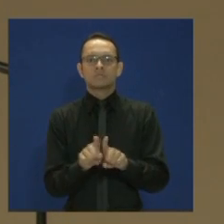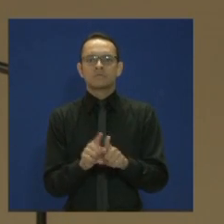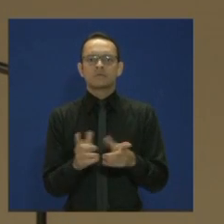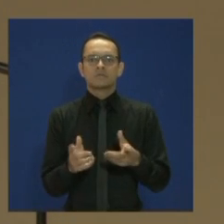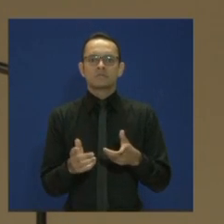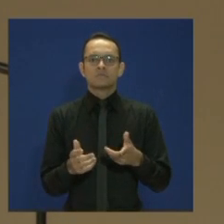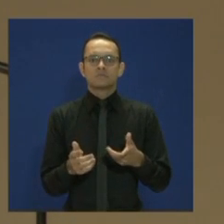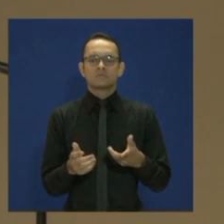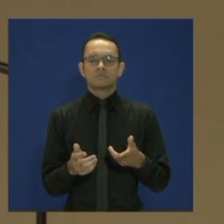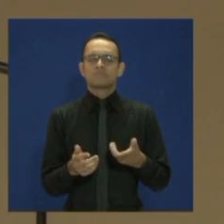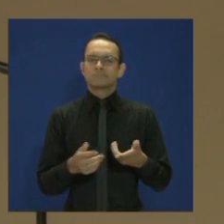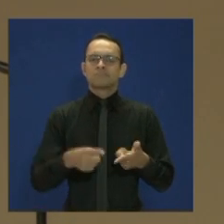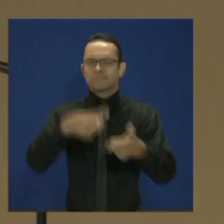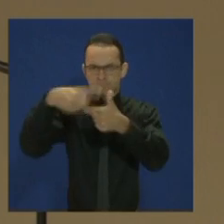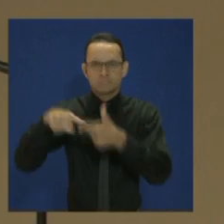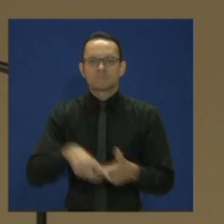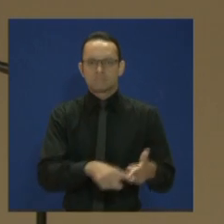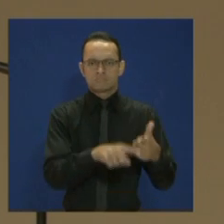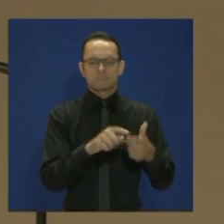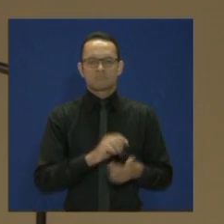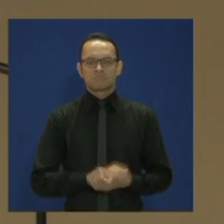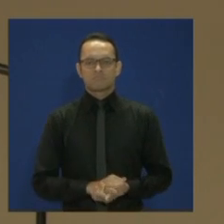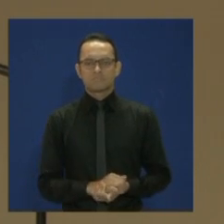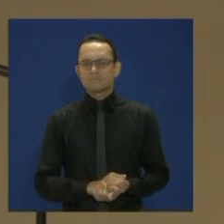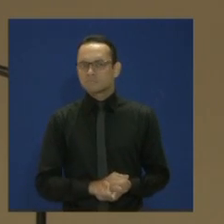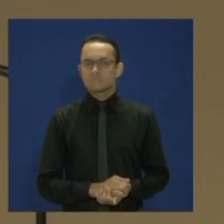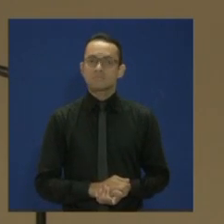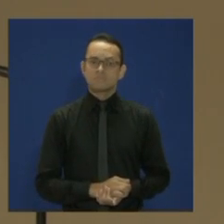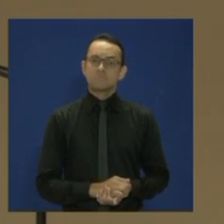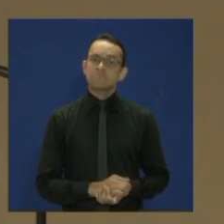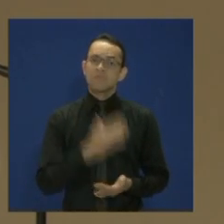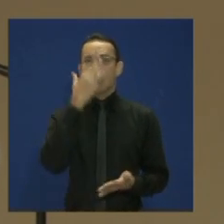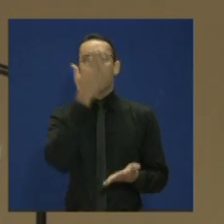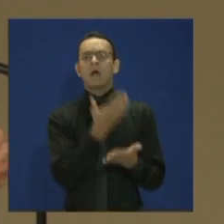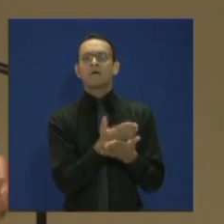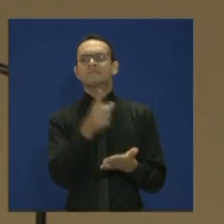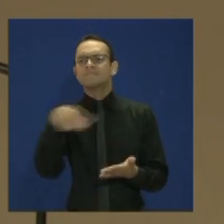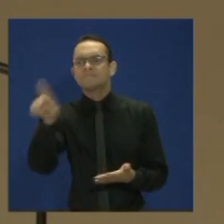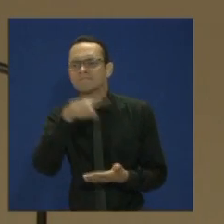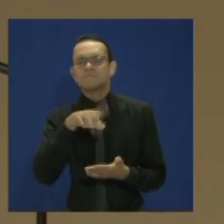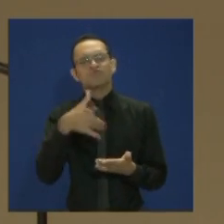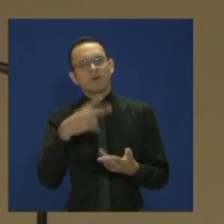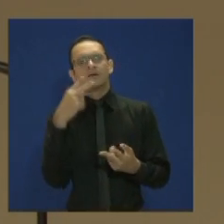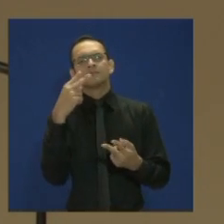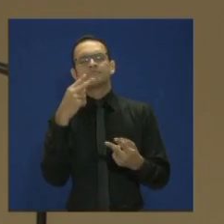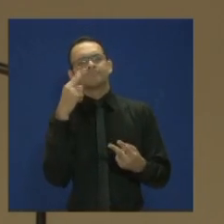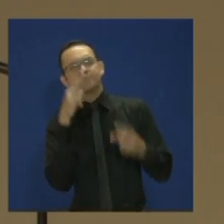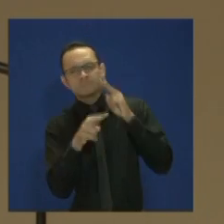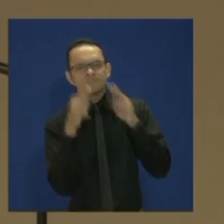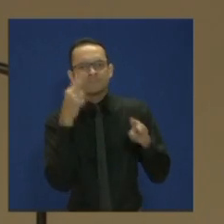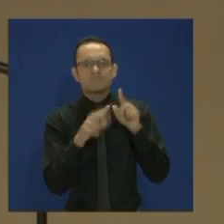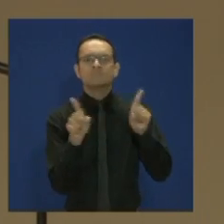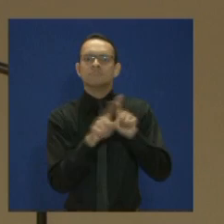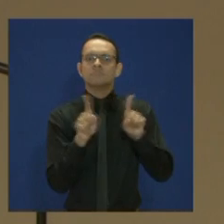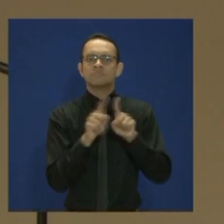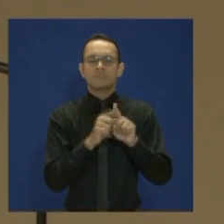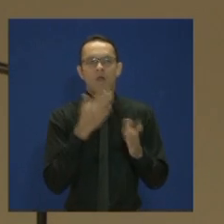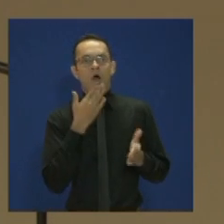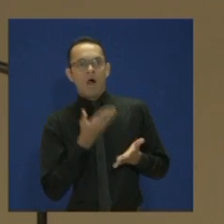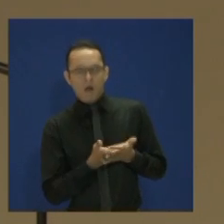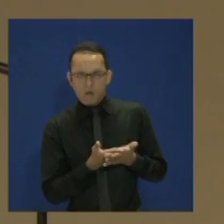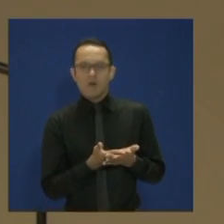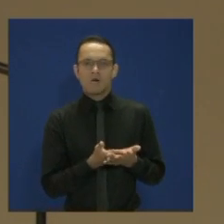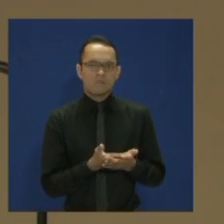Acho que vários de vocês ouviram e leram com espanto, com enorme